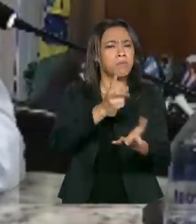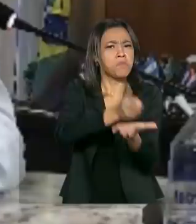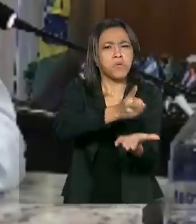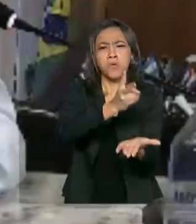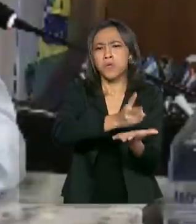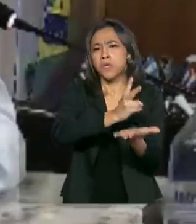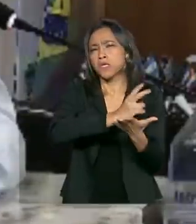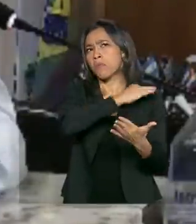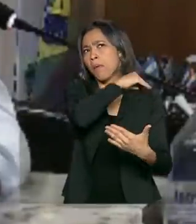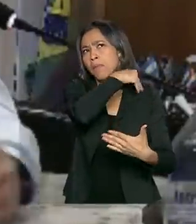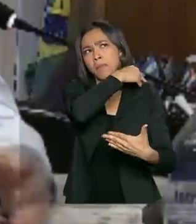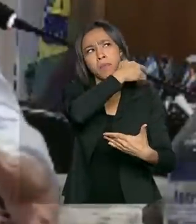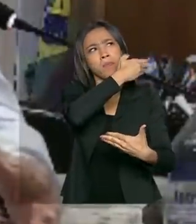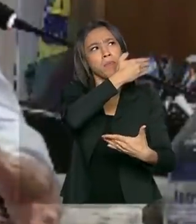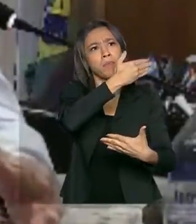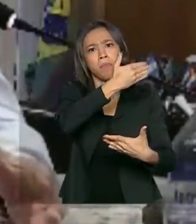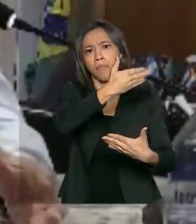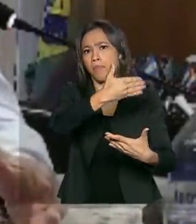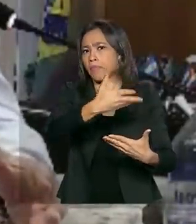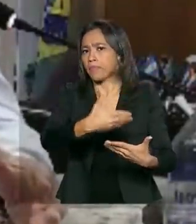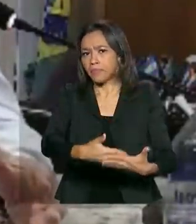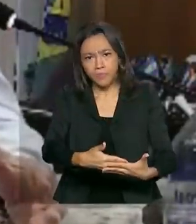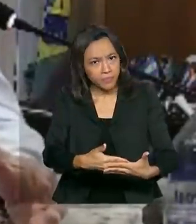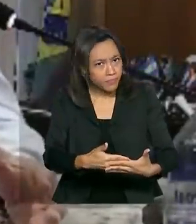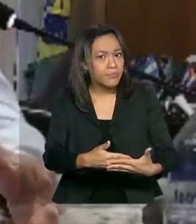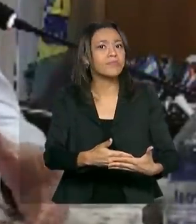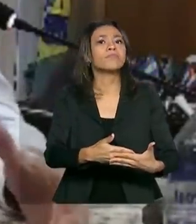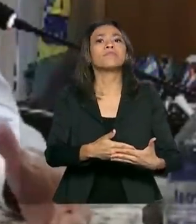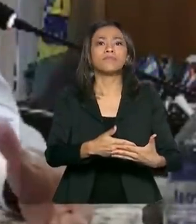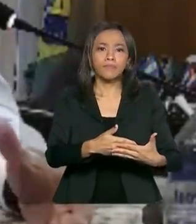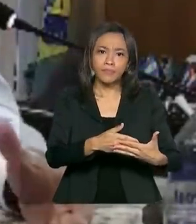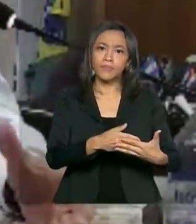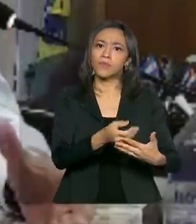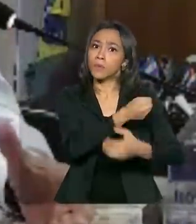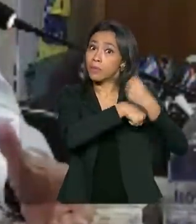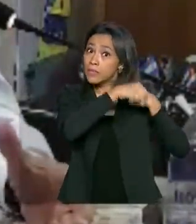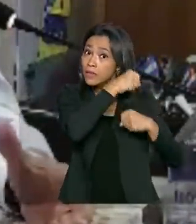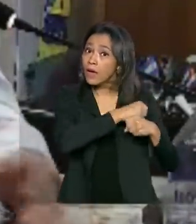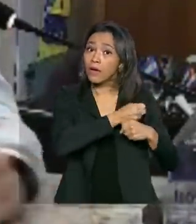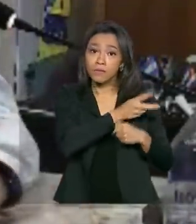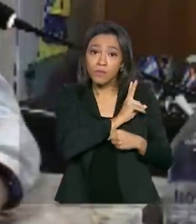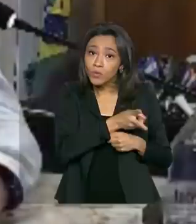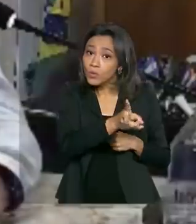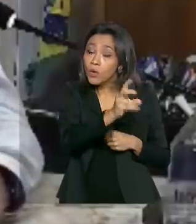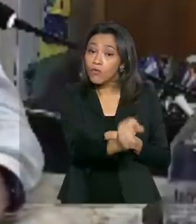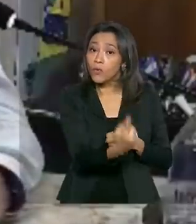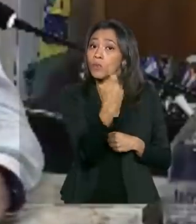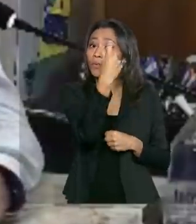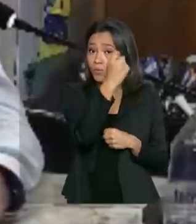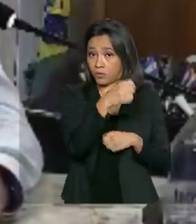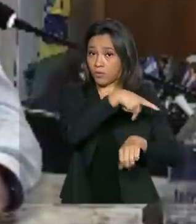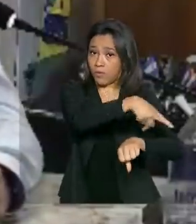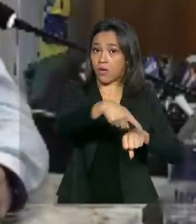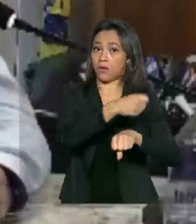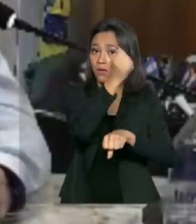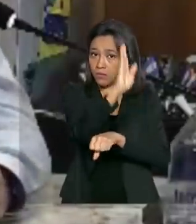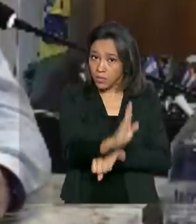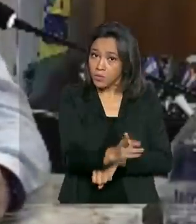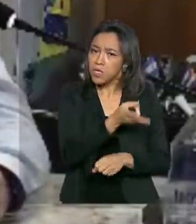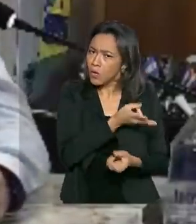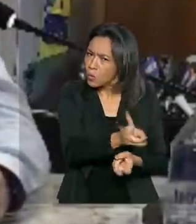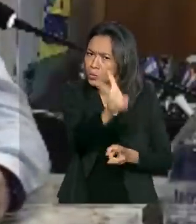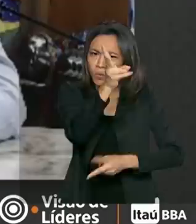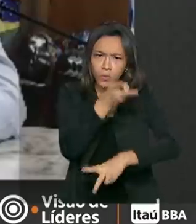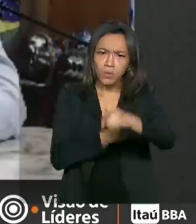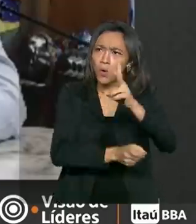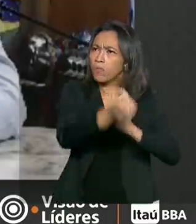coisa do que no primeiro quadrimestre do ano passado. Foi o único país que manteve os fluxos